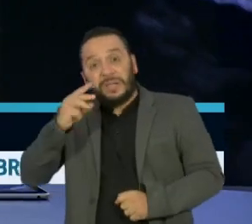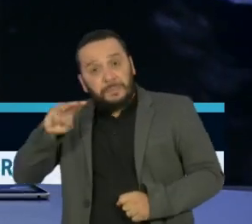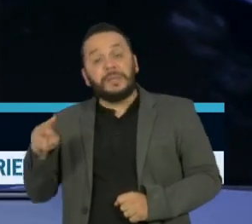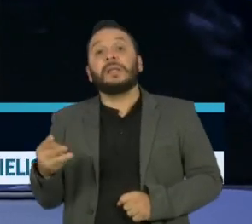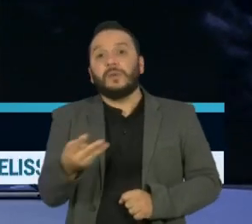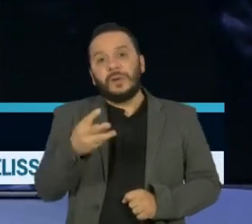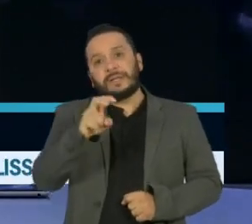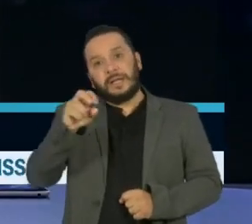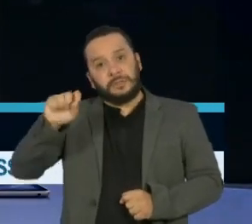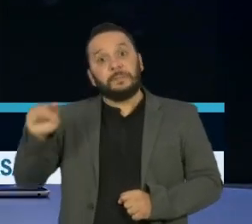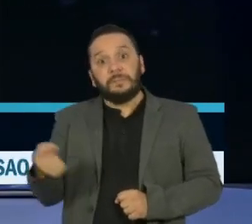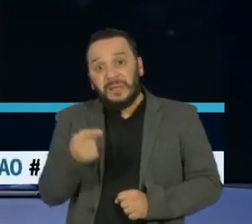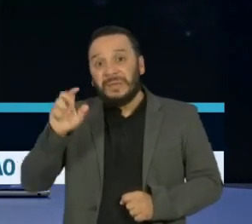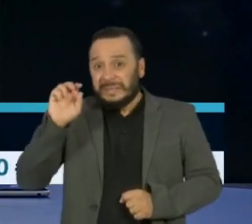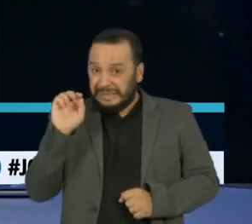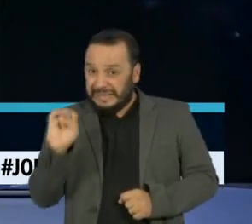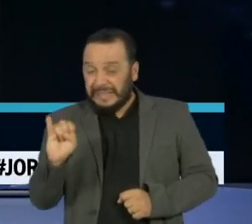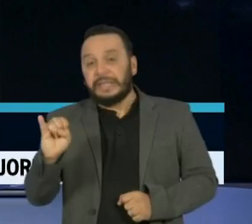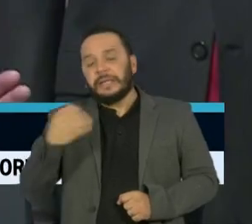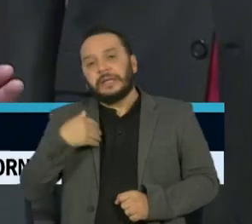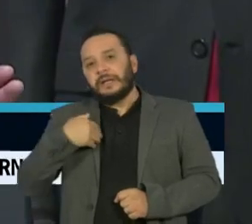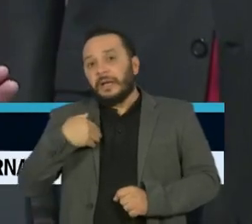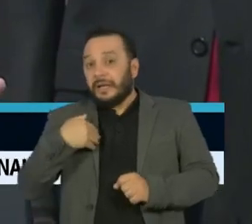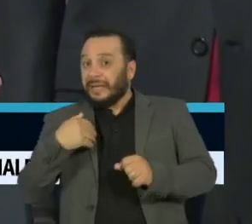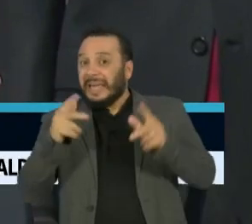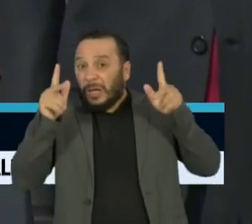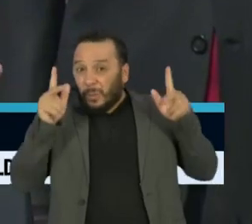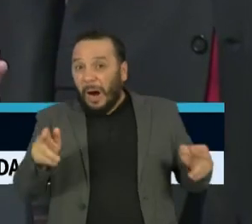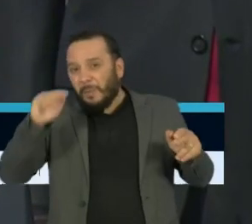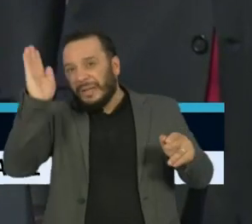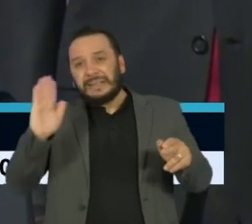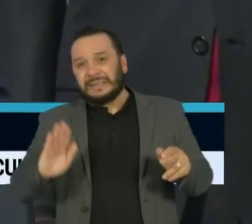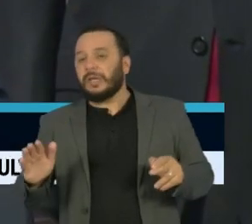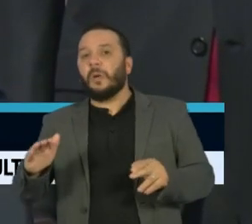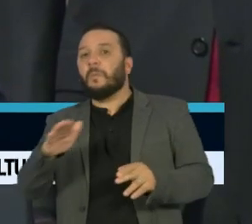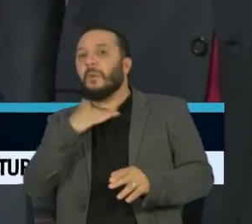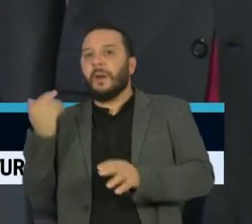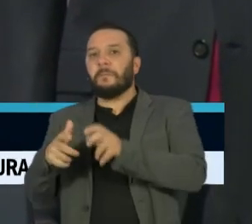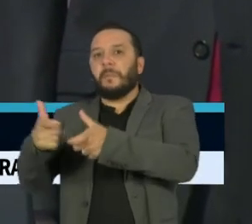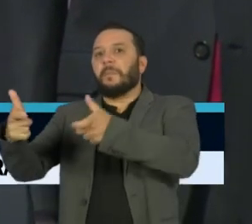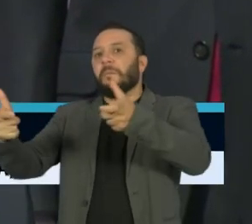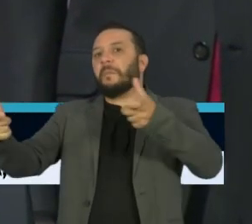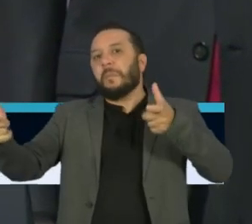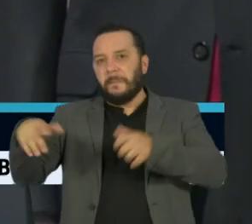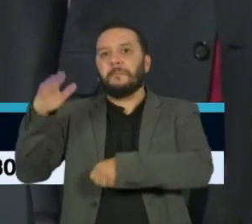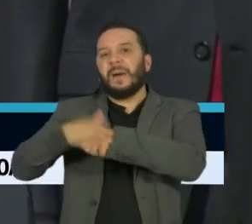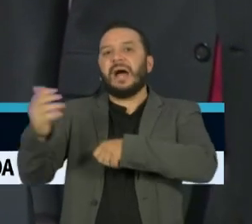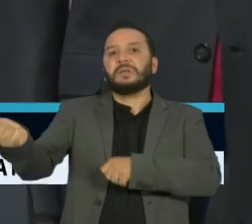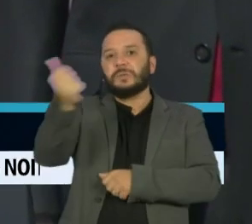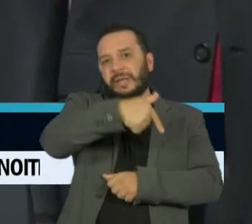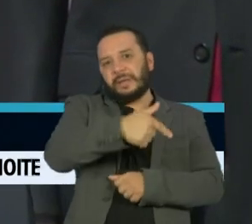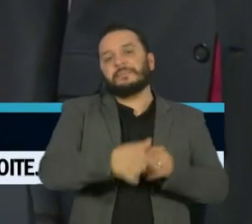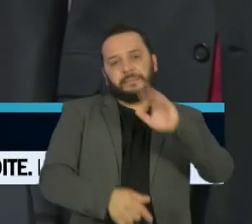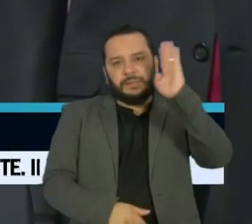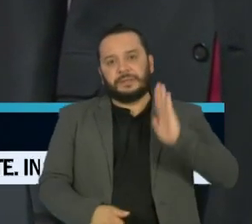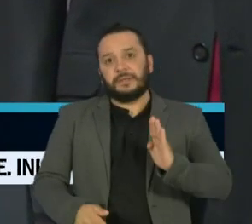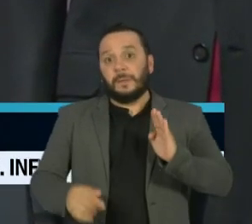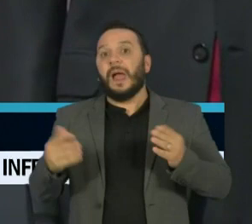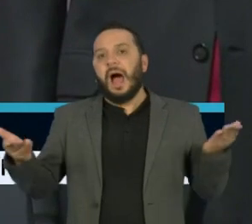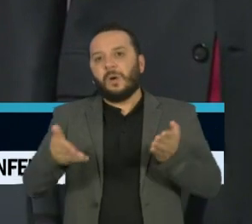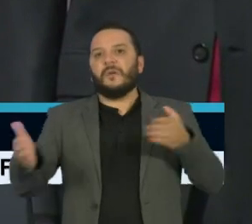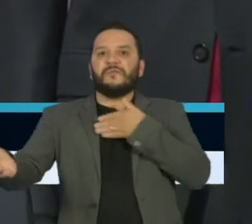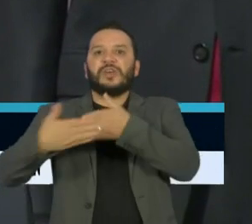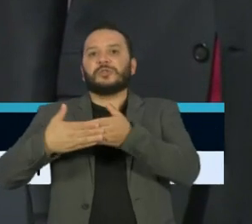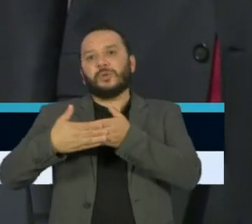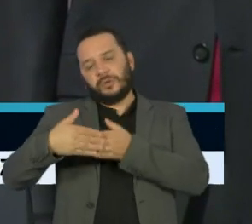caso os Estados Unidos fizessem o mesmo. Trump defendeu a estratégia usada de fechar os Estados Unidos para enfrentar a Covid